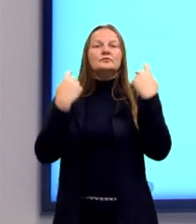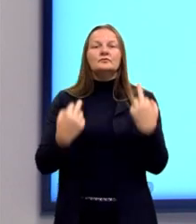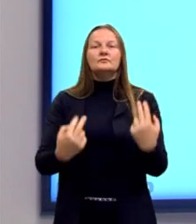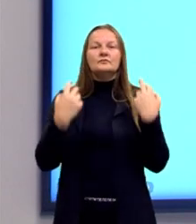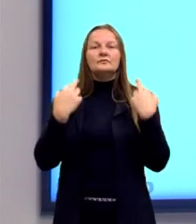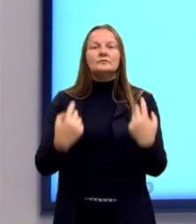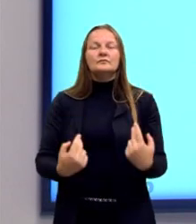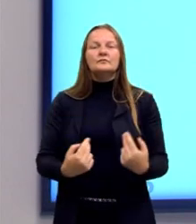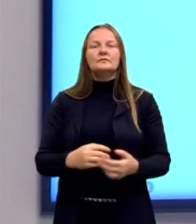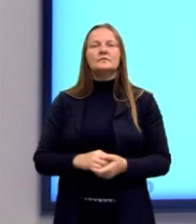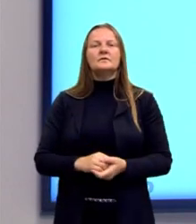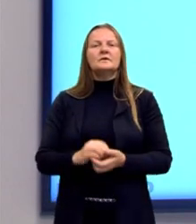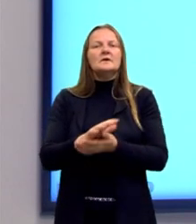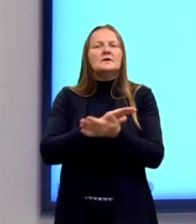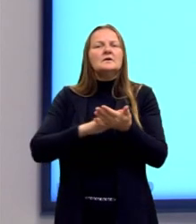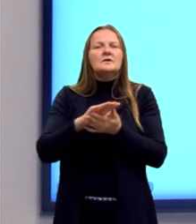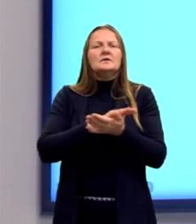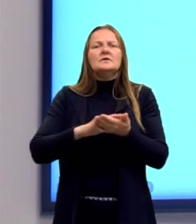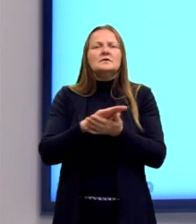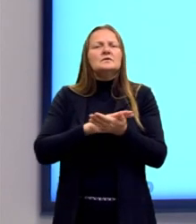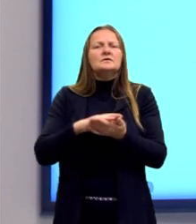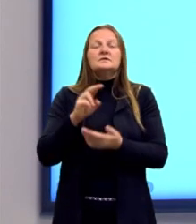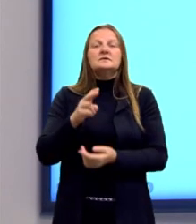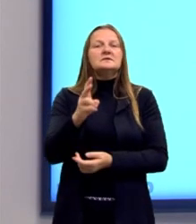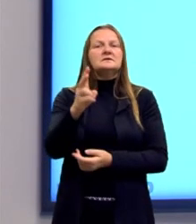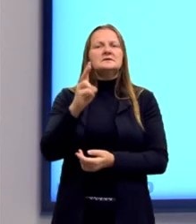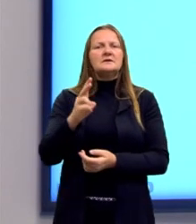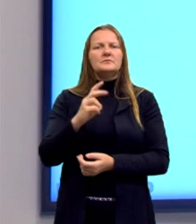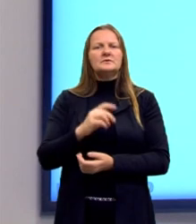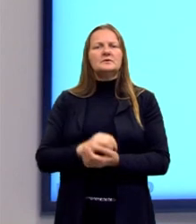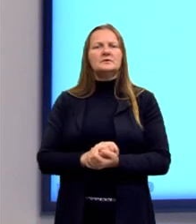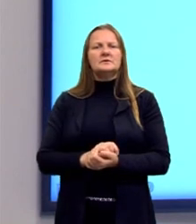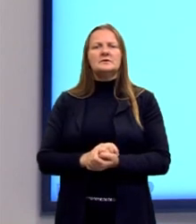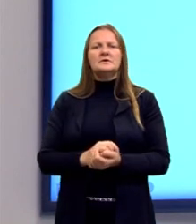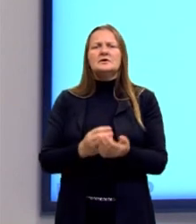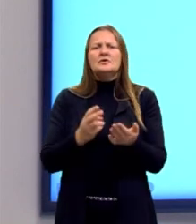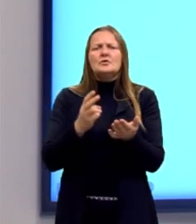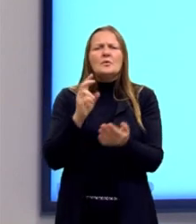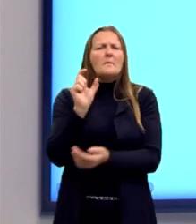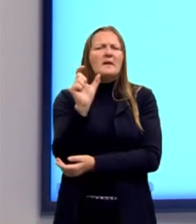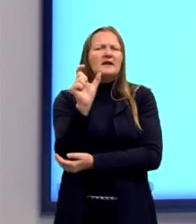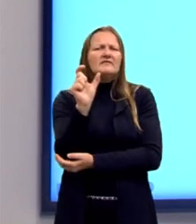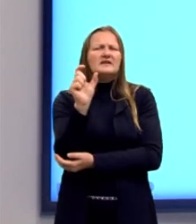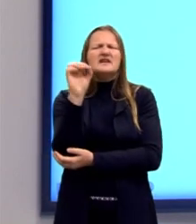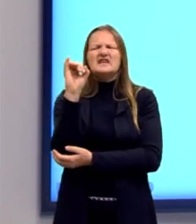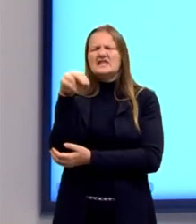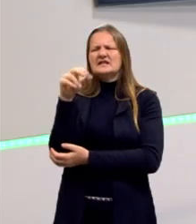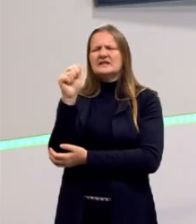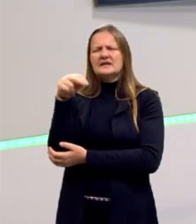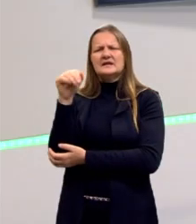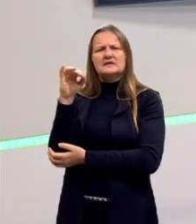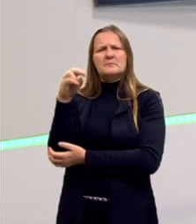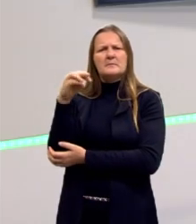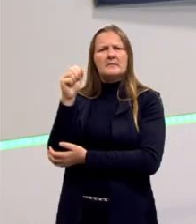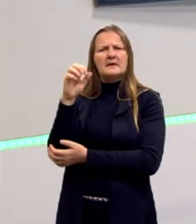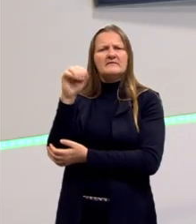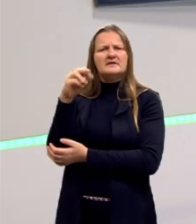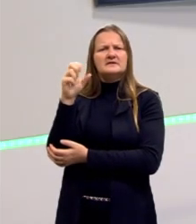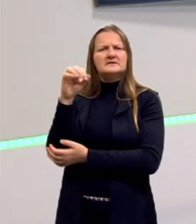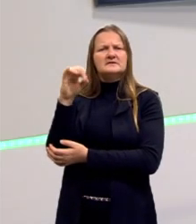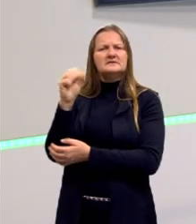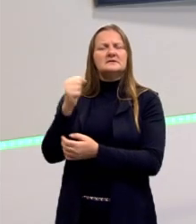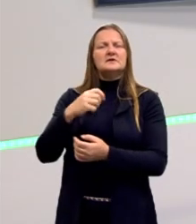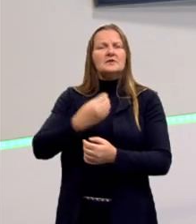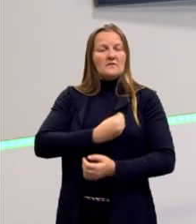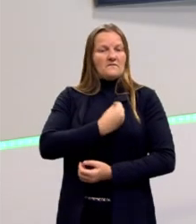inalienáveis e sagrados do ser humano. Inalienáveis, aqueles que nós precisamos, que como seres humanos, como